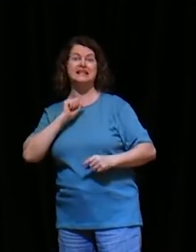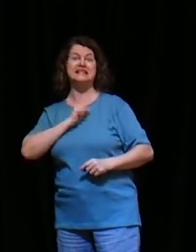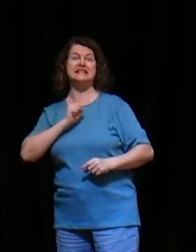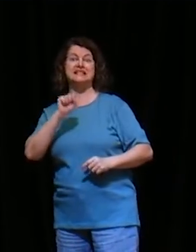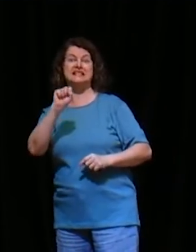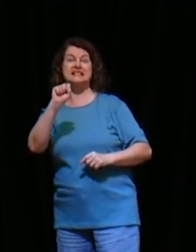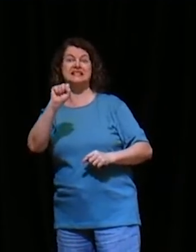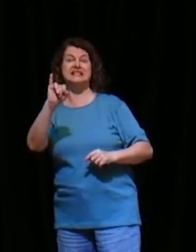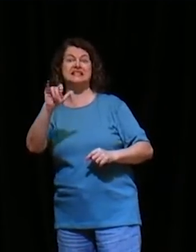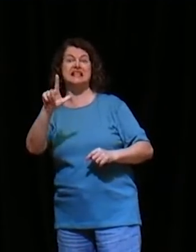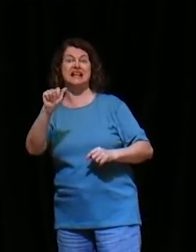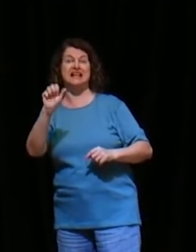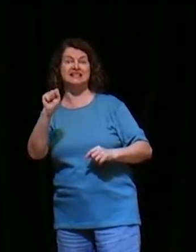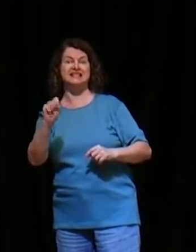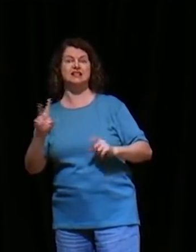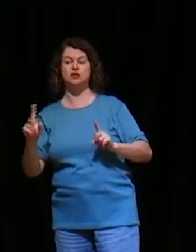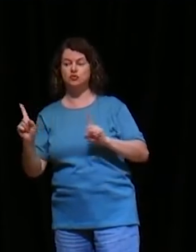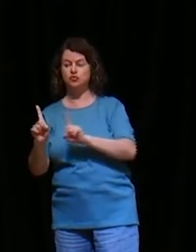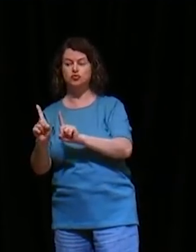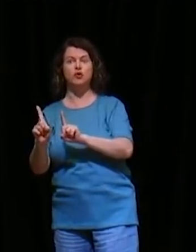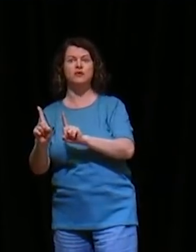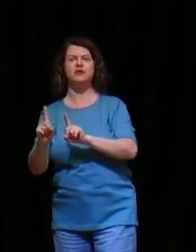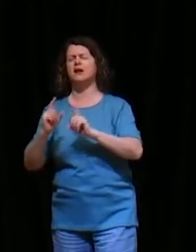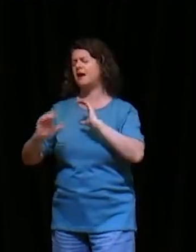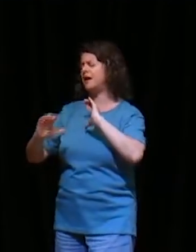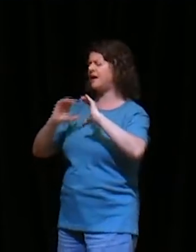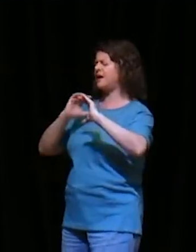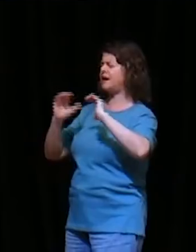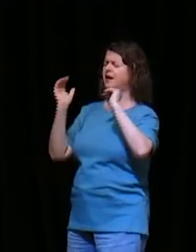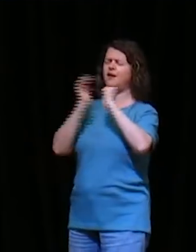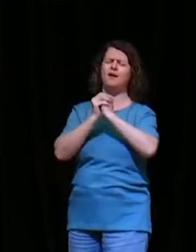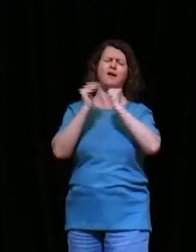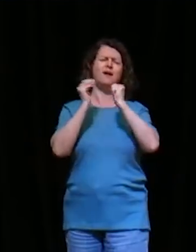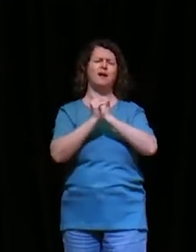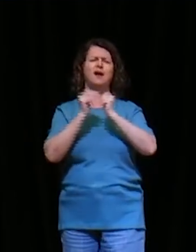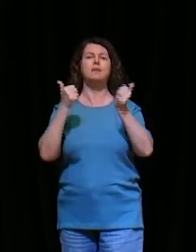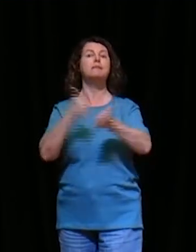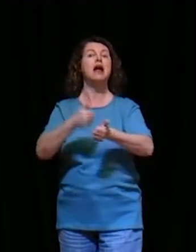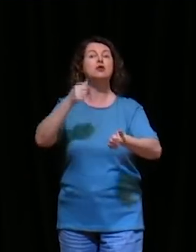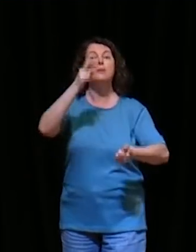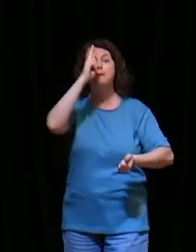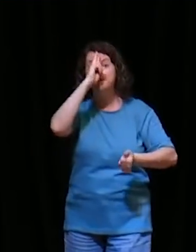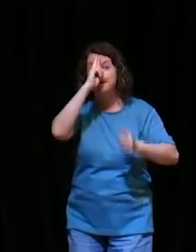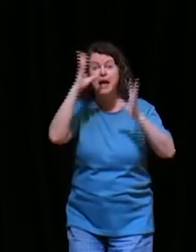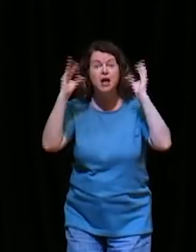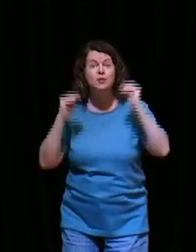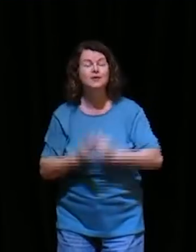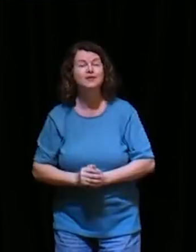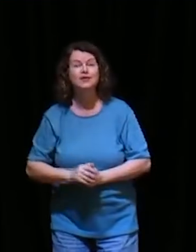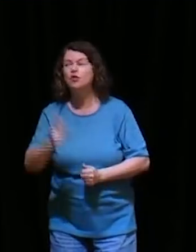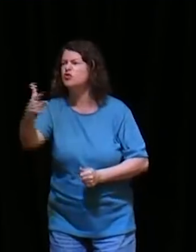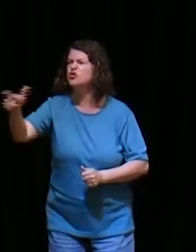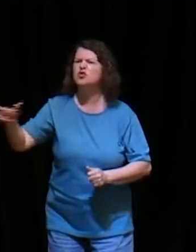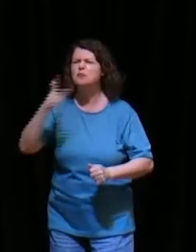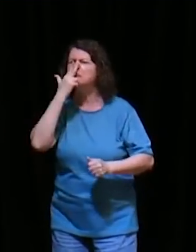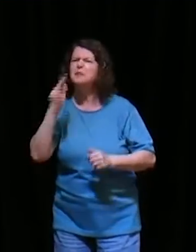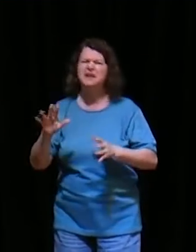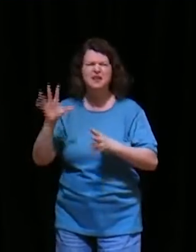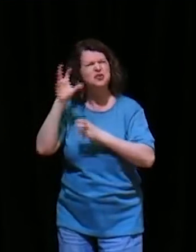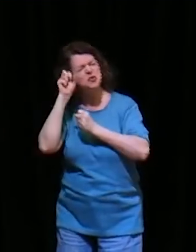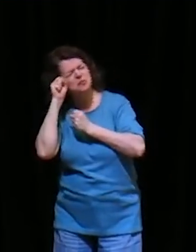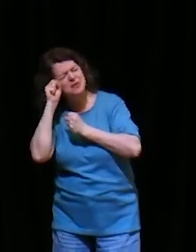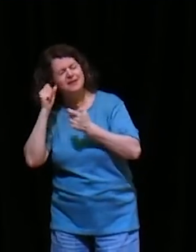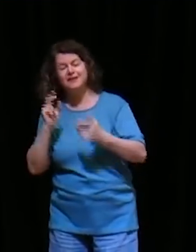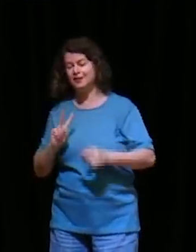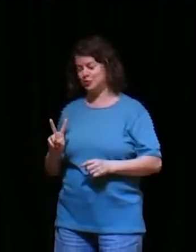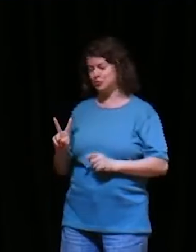imaginando, gente perto dele, querendo dormir, os outros presos, querendo dormir, eles estão lá, louvando ao Senhor, e adorando ao